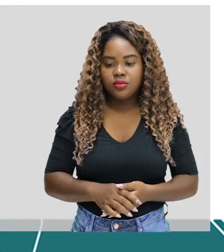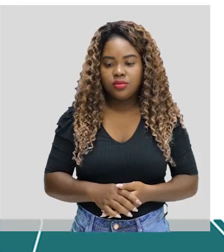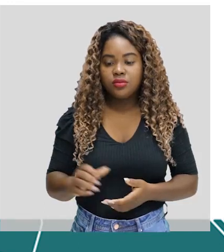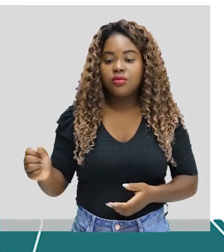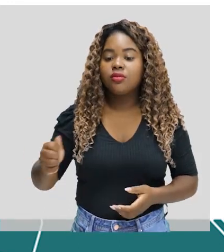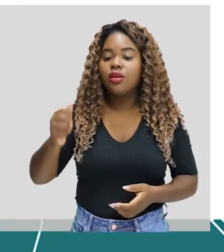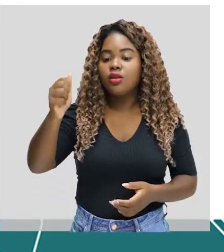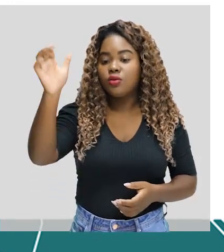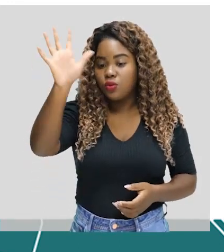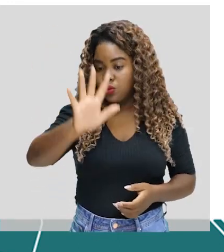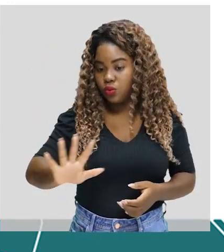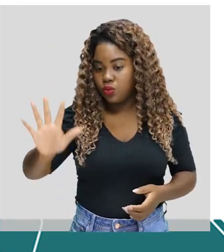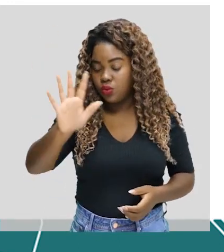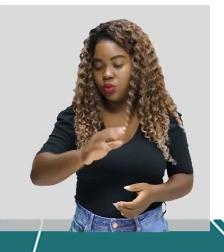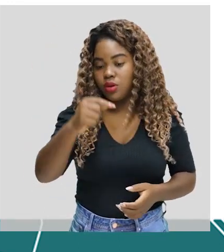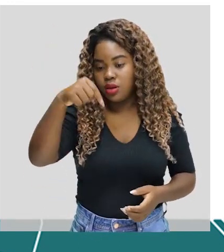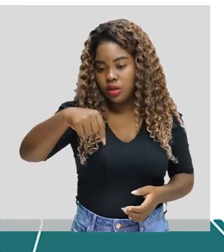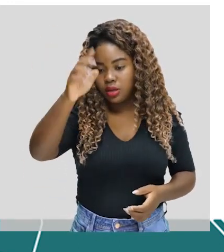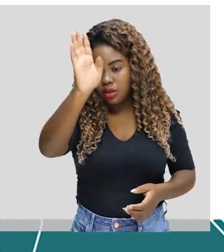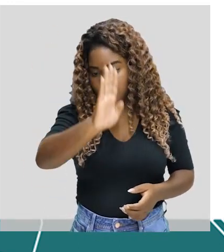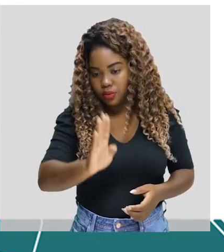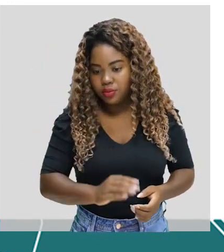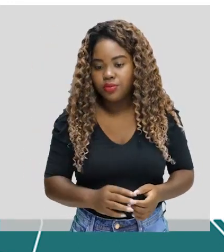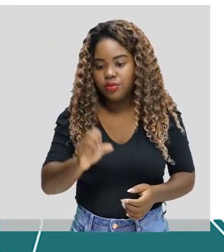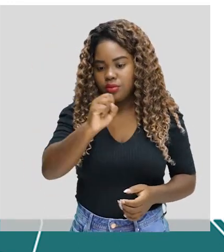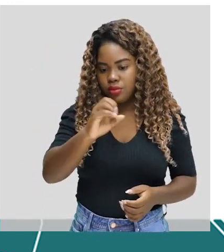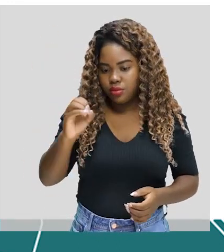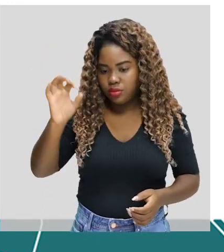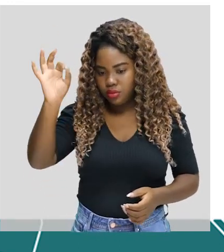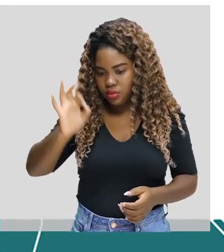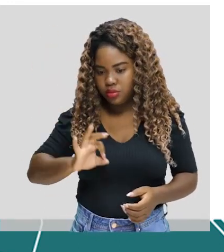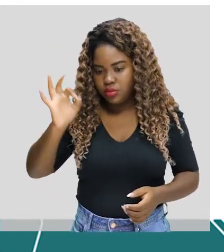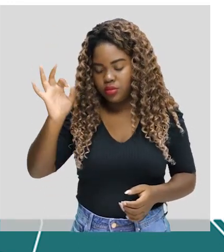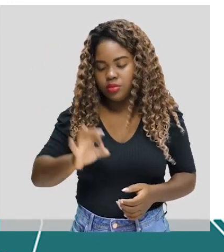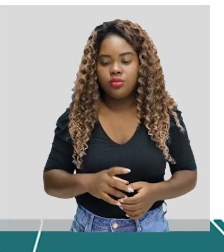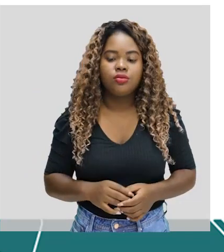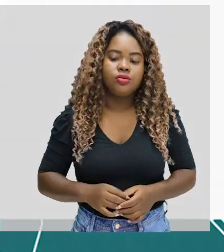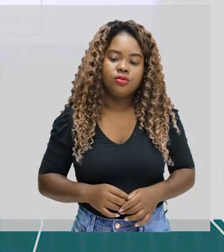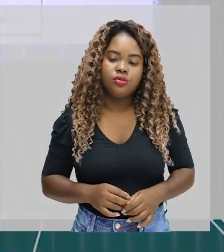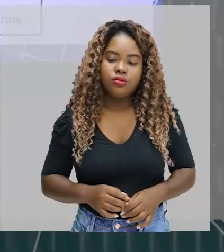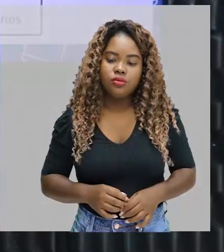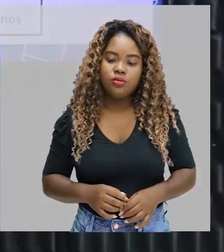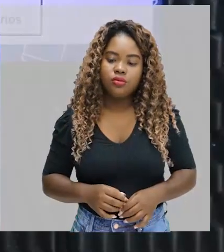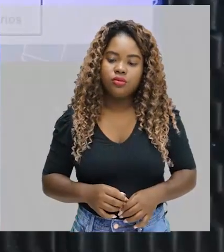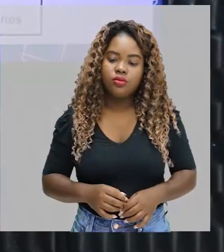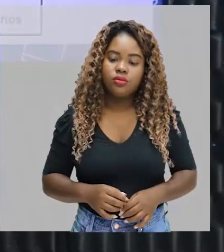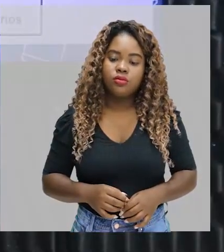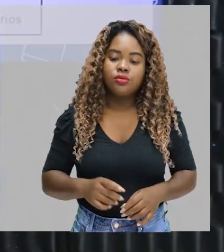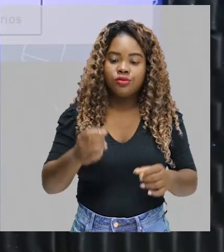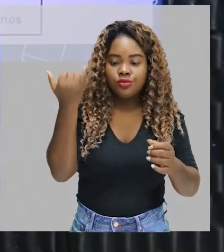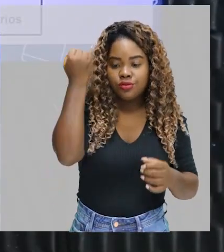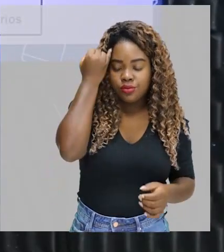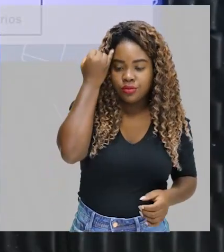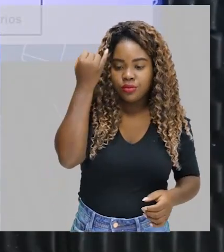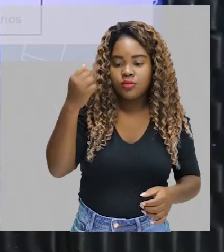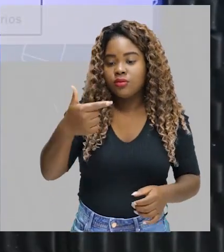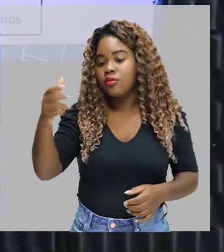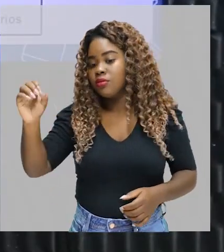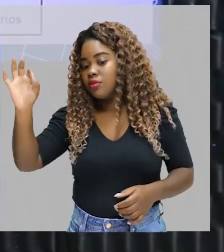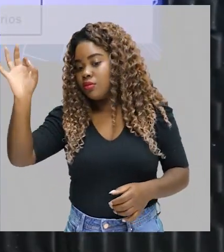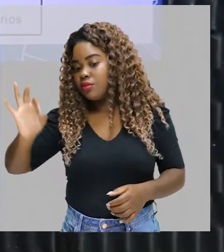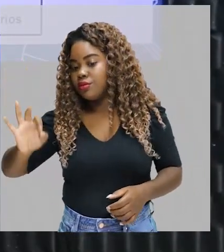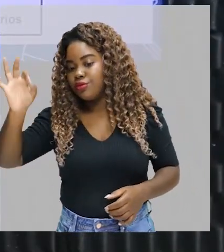Então, adultos, aqui no Brasil, 80% são sedentários, 20%